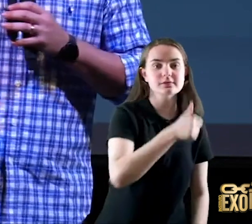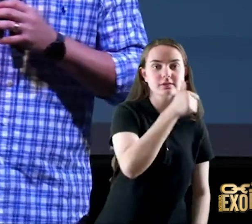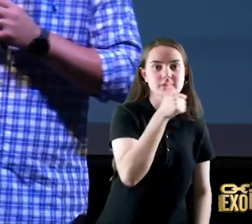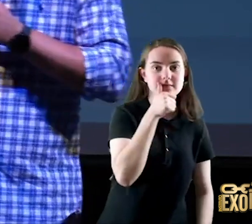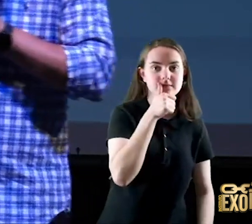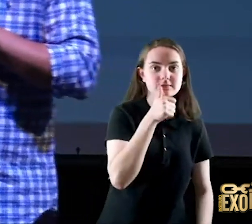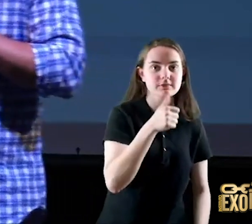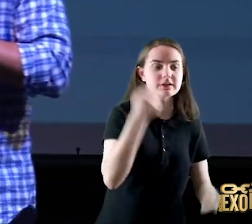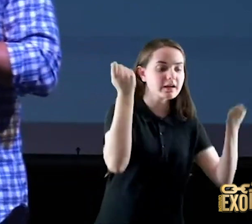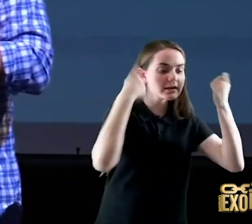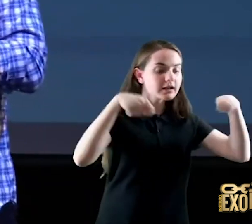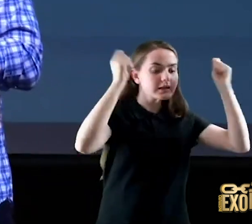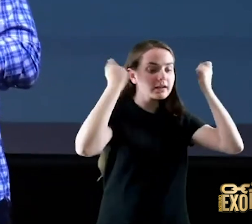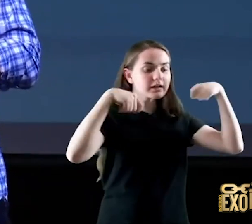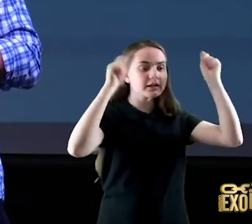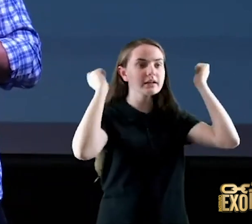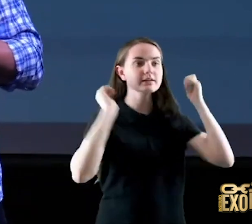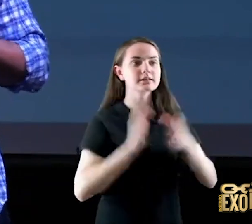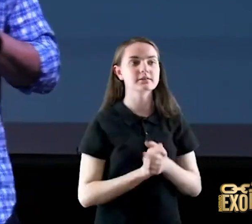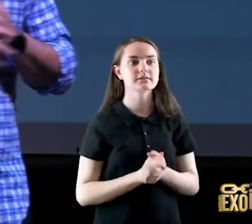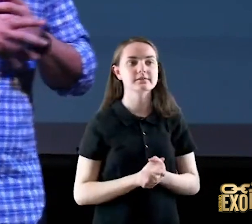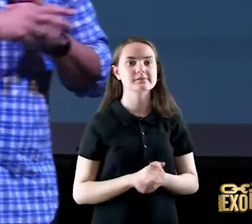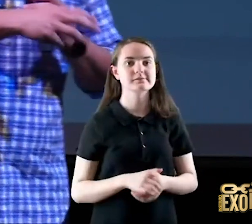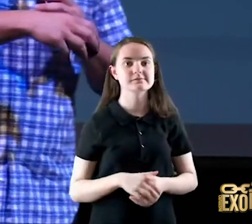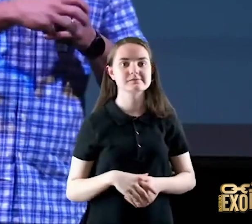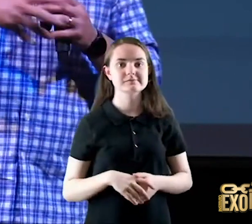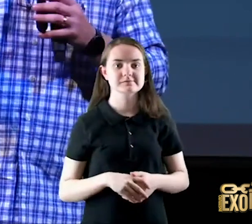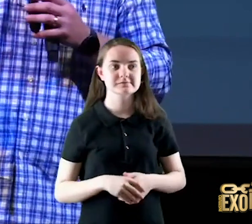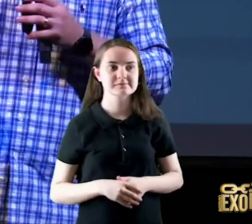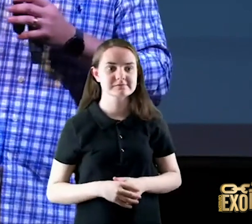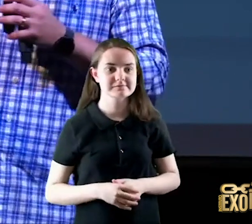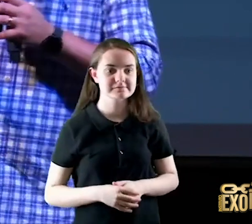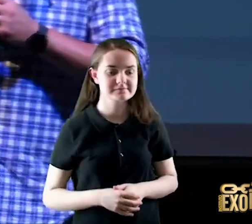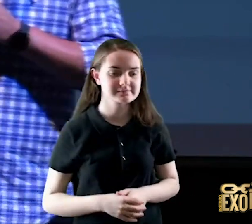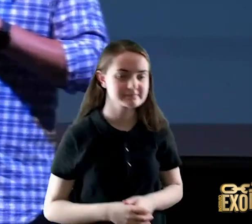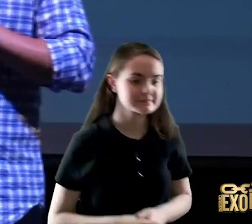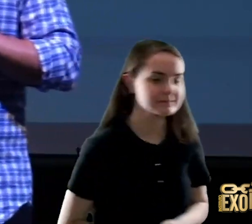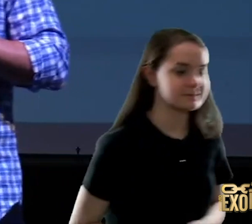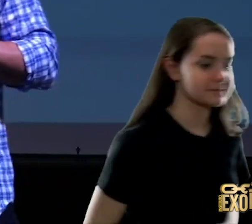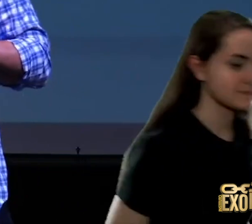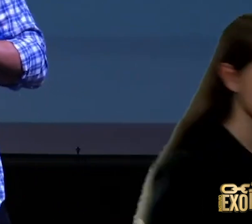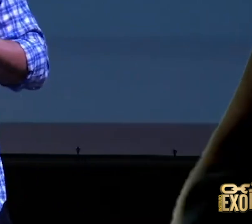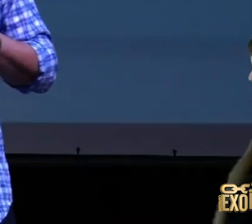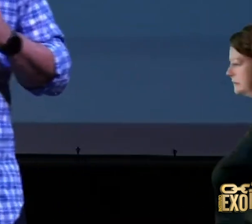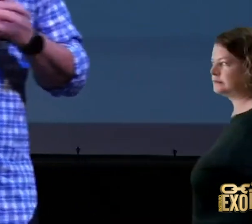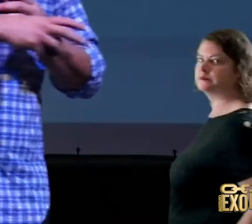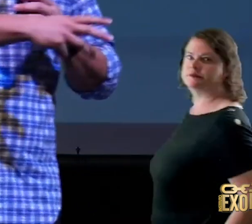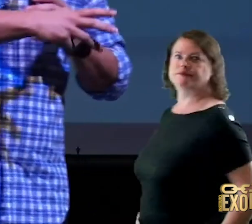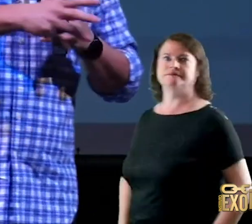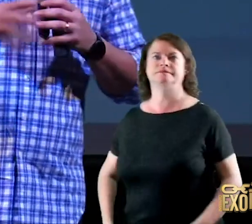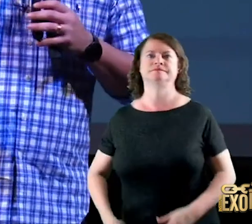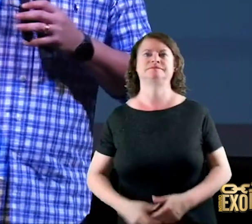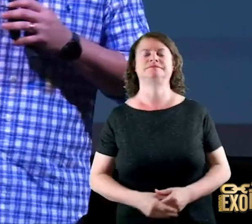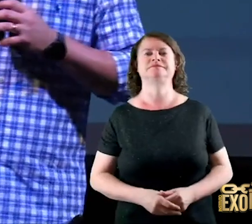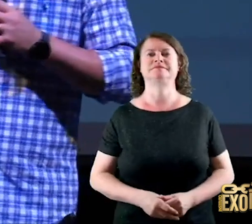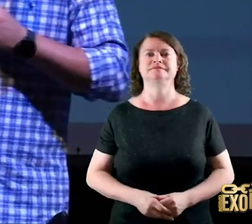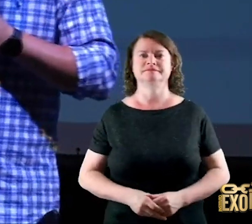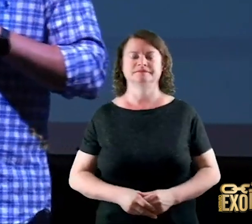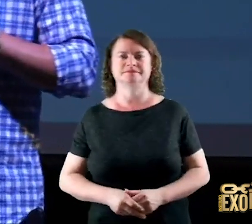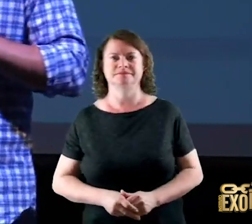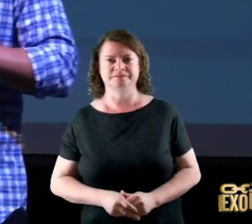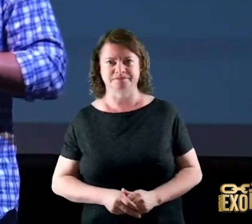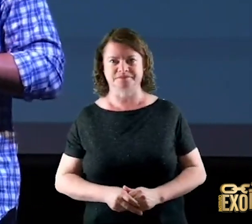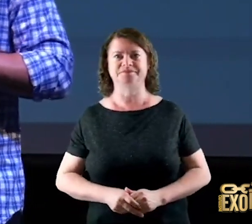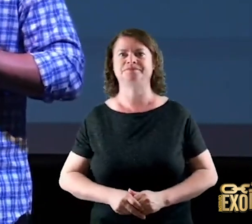de carneiros eu duvido duvido que você não tenha não sei que você seja vegano vegetariano tem um problema que não pode comer carne